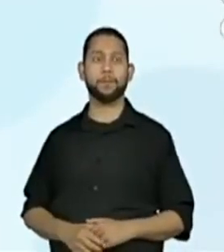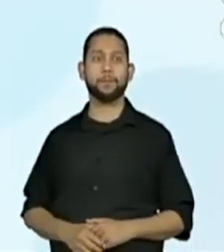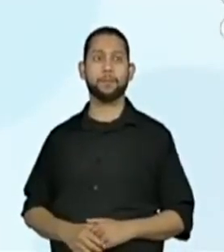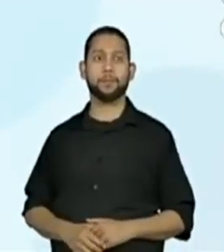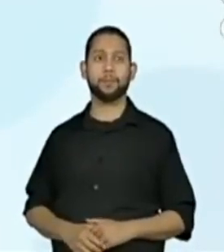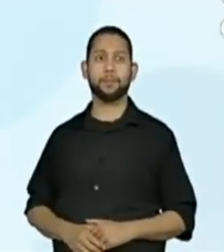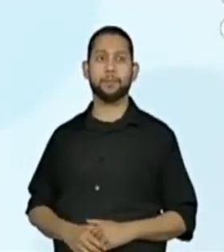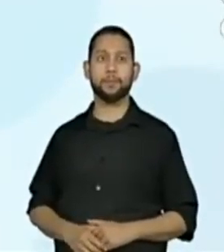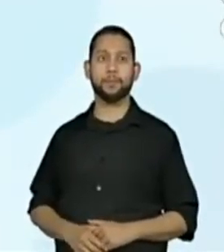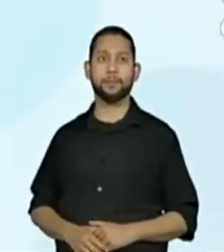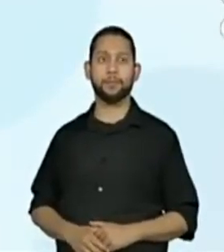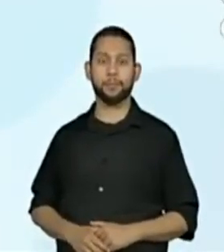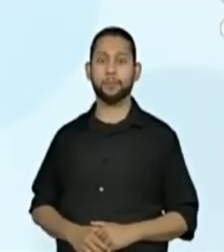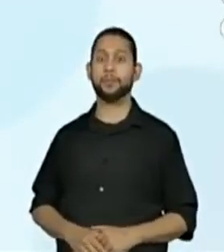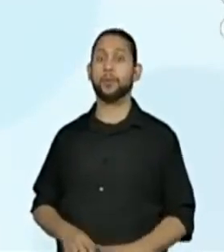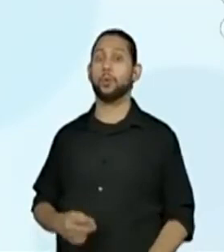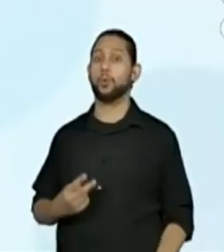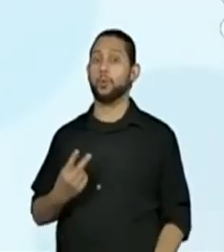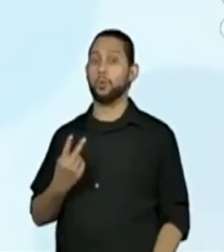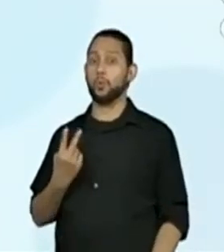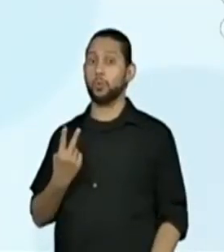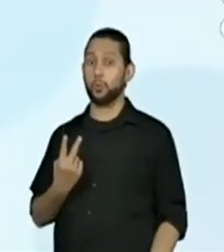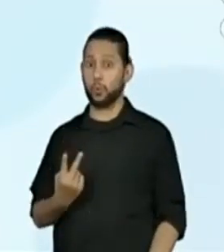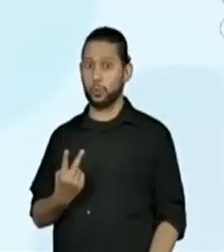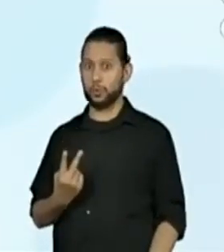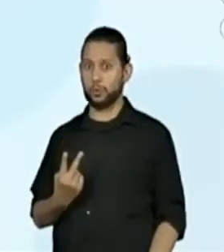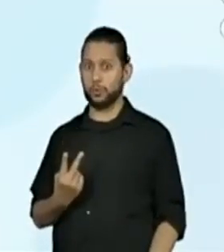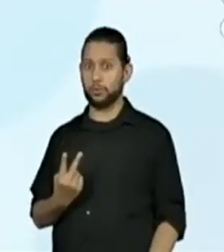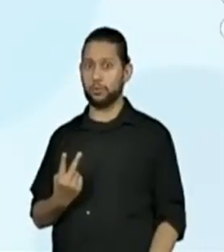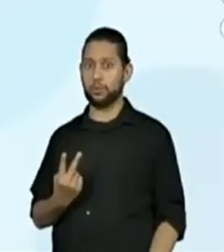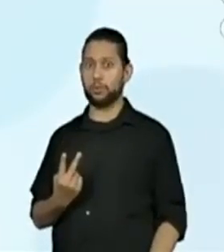Vamos lá. 2 inteiros.